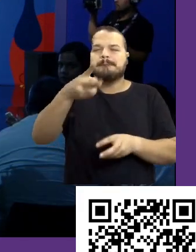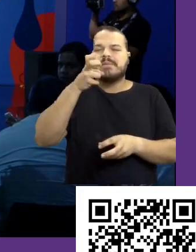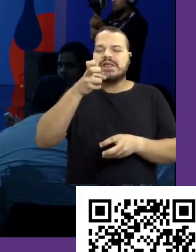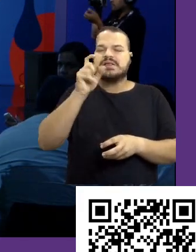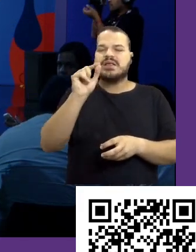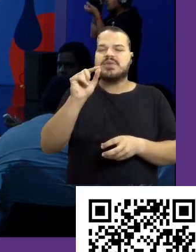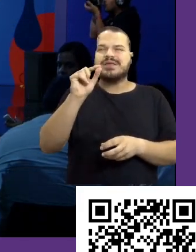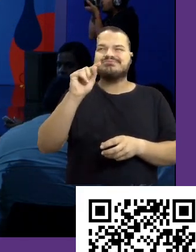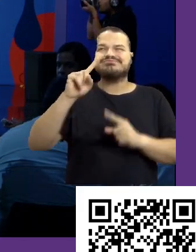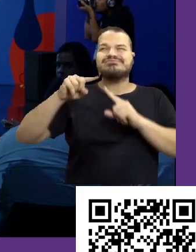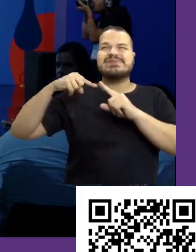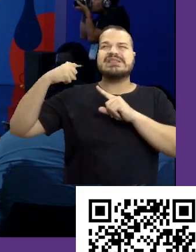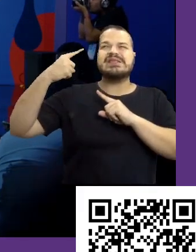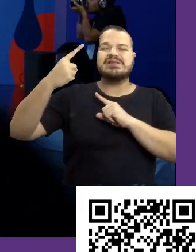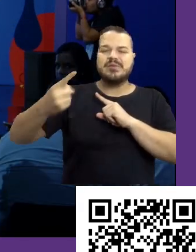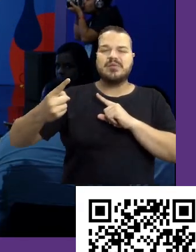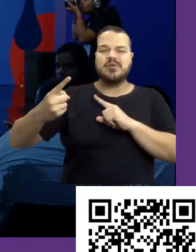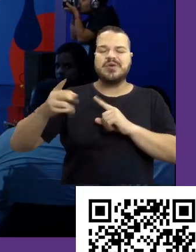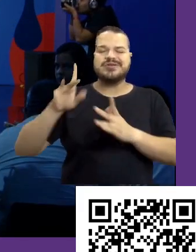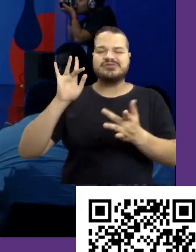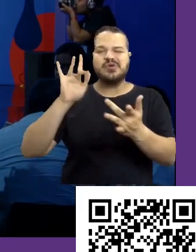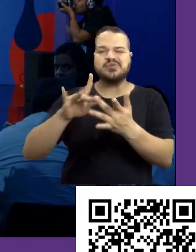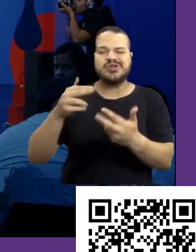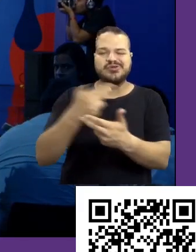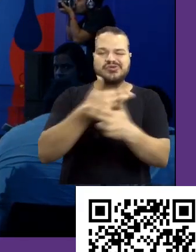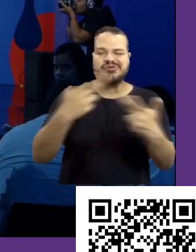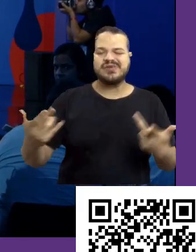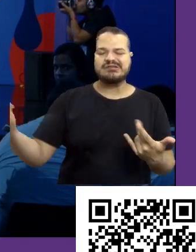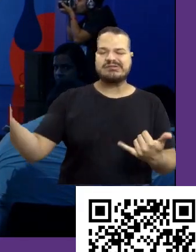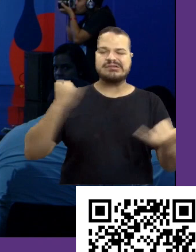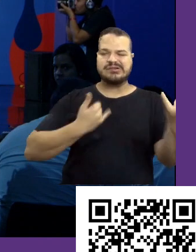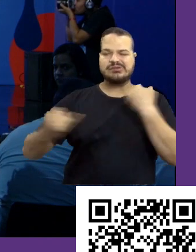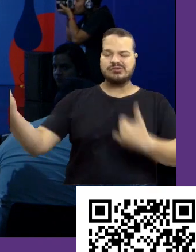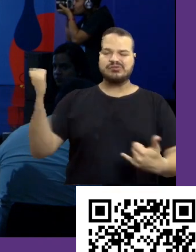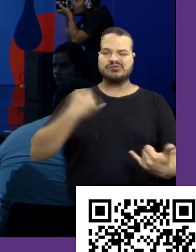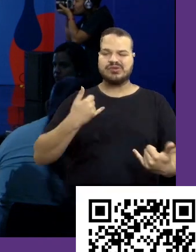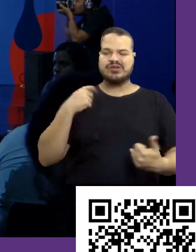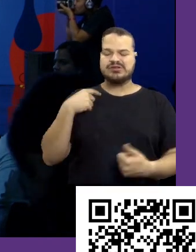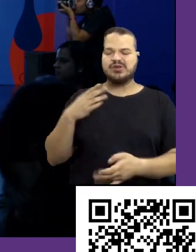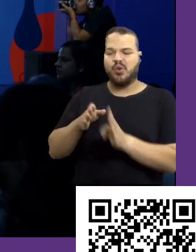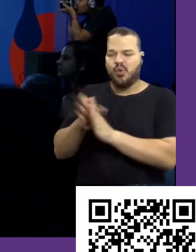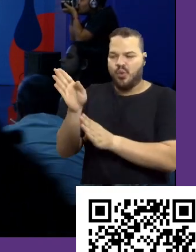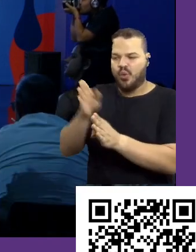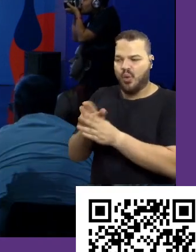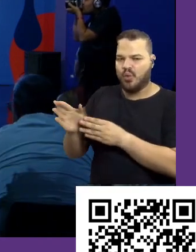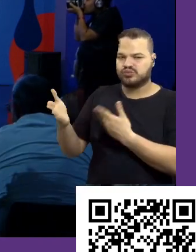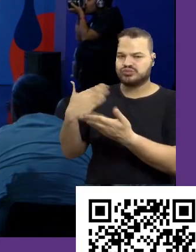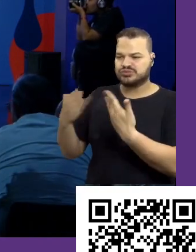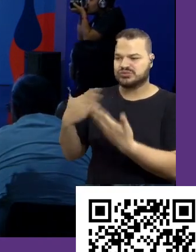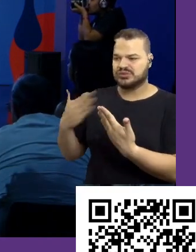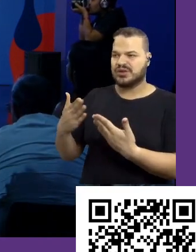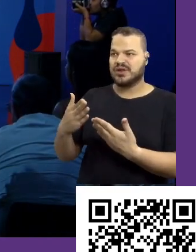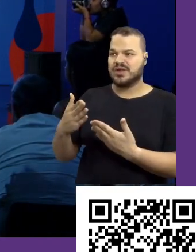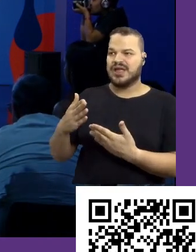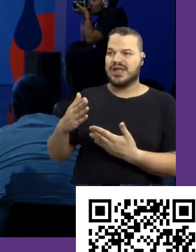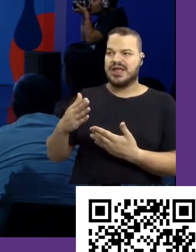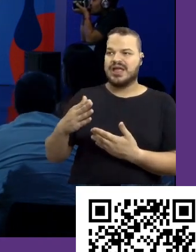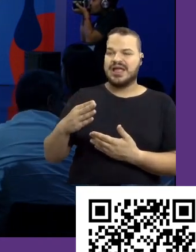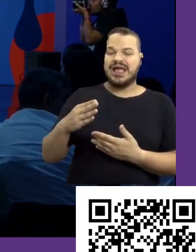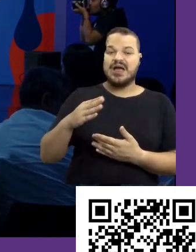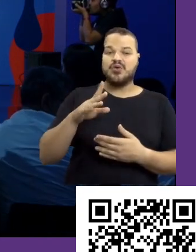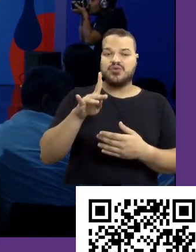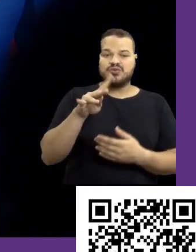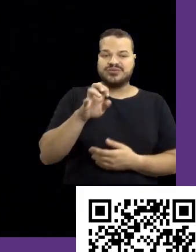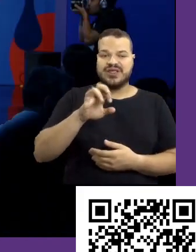percebi depois, com acesso a diversas informações, que talvez se a gente contasse para os jovens a existência do teste DISC, ajudasse